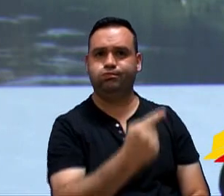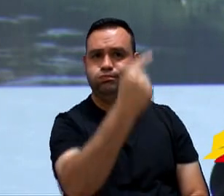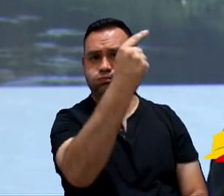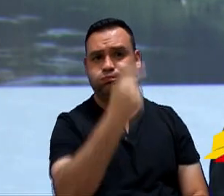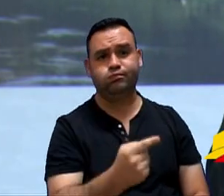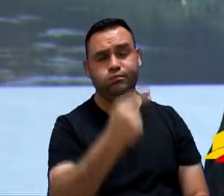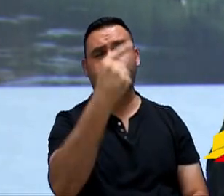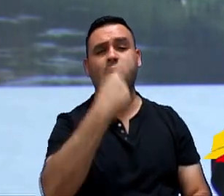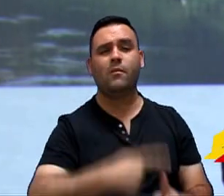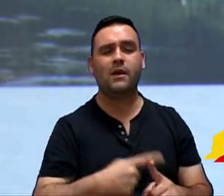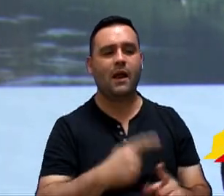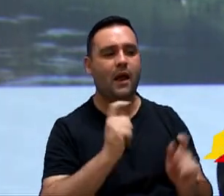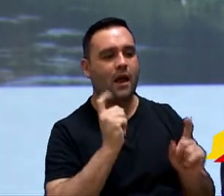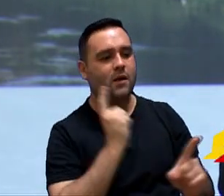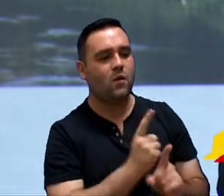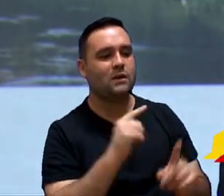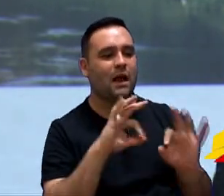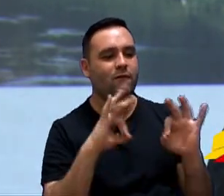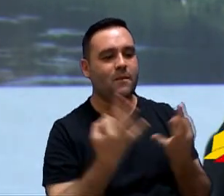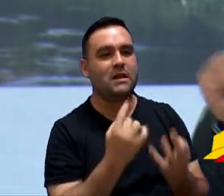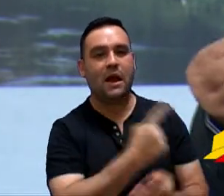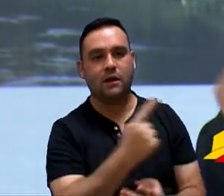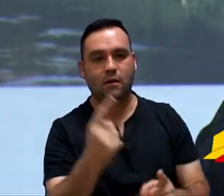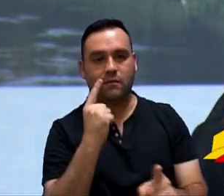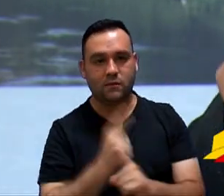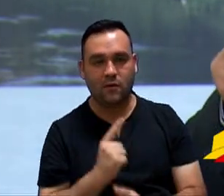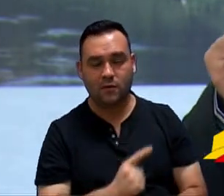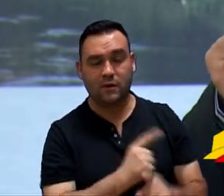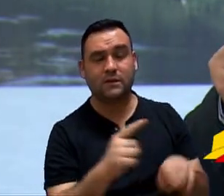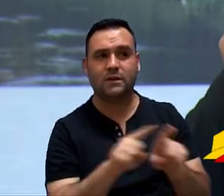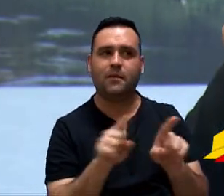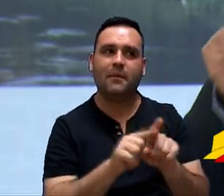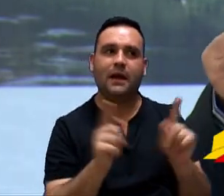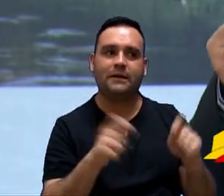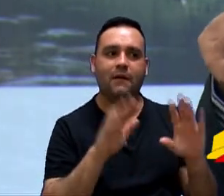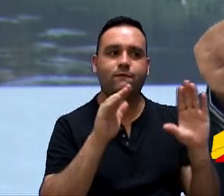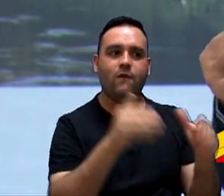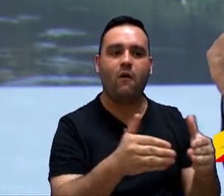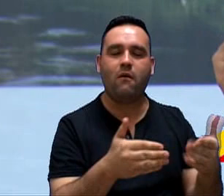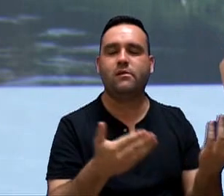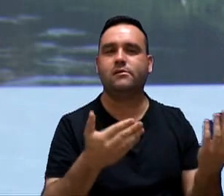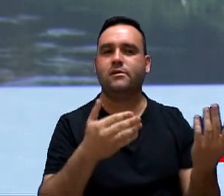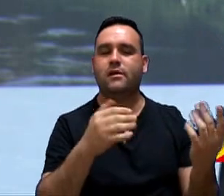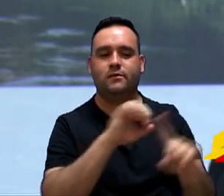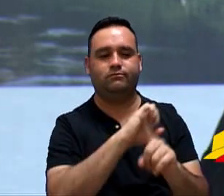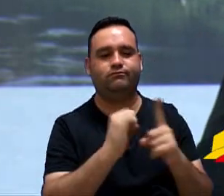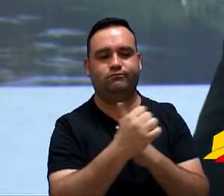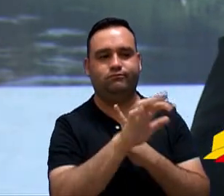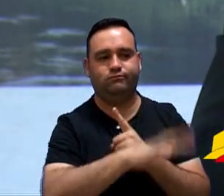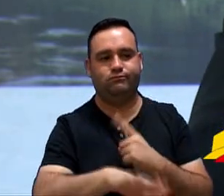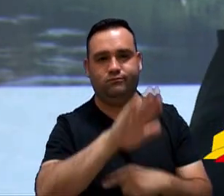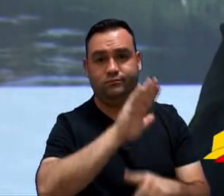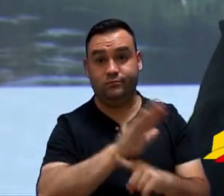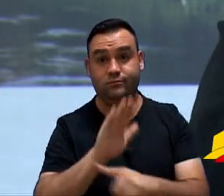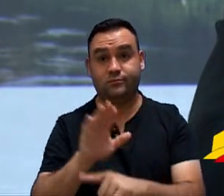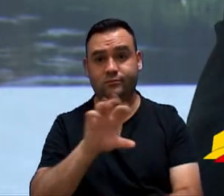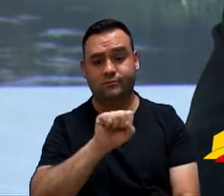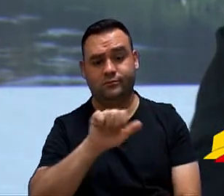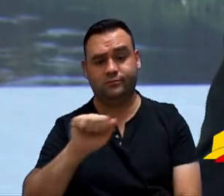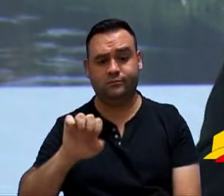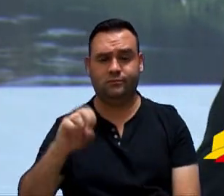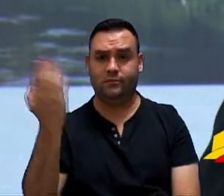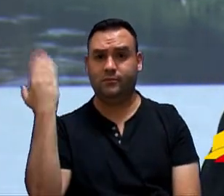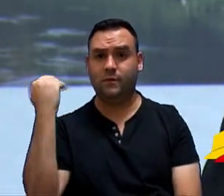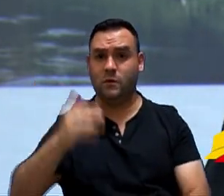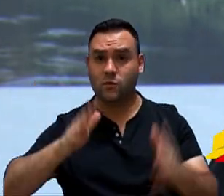água, porque você consegue identificar família a família e, consequentemente, trabalhar mais essa questão socialmente. Então, o SAI já fez